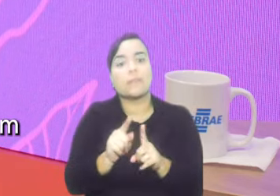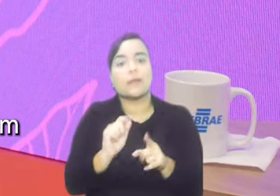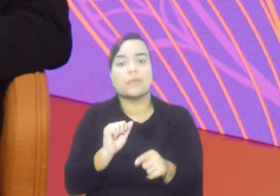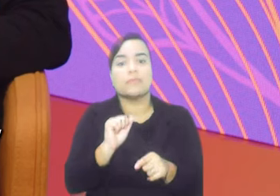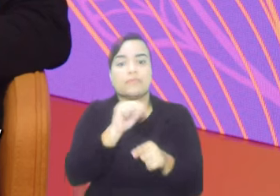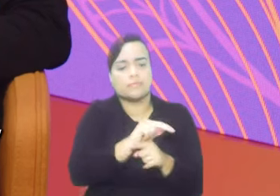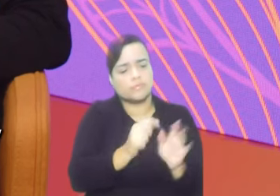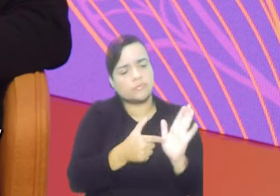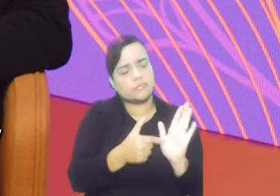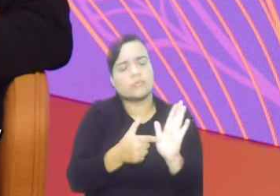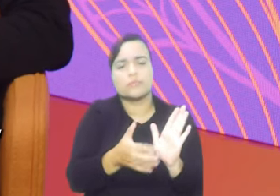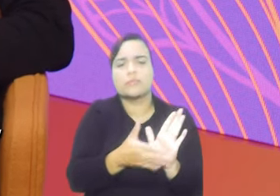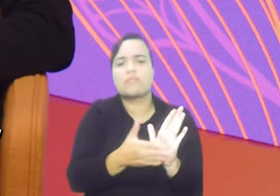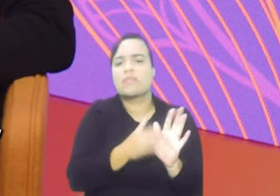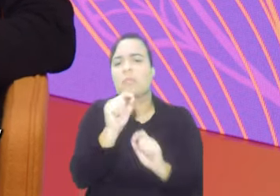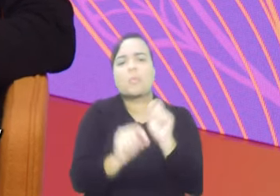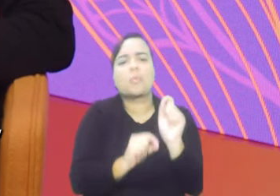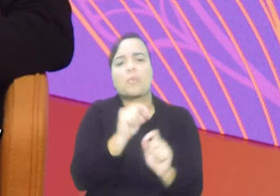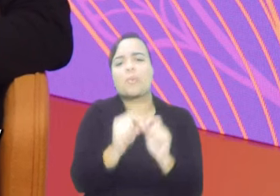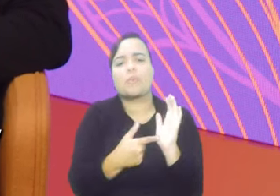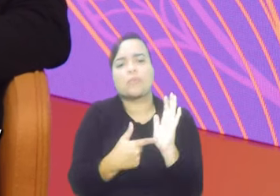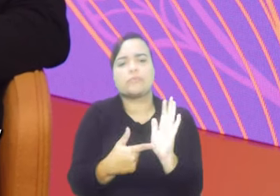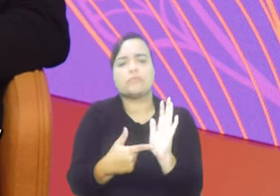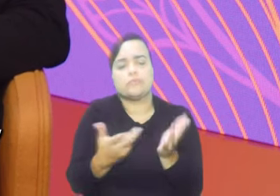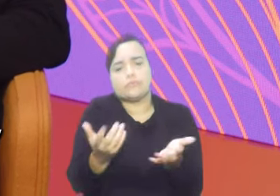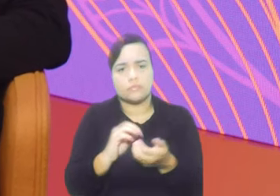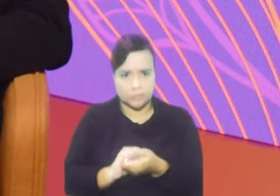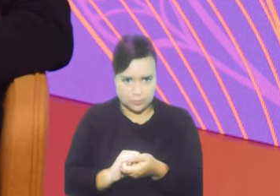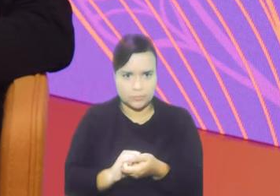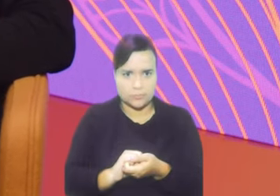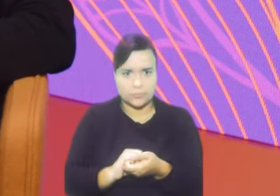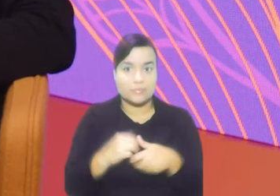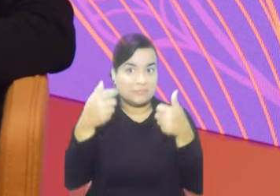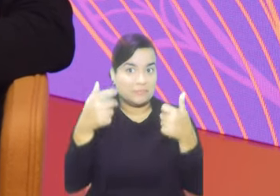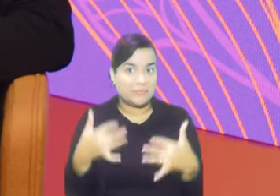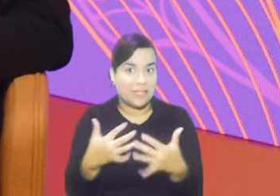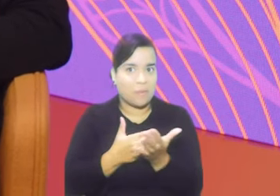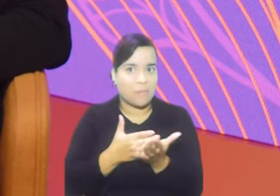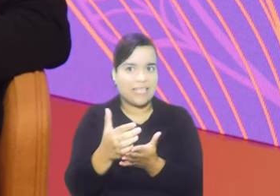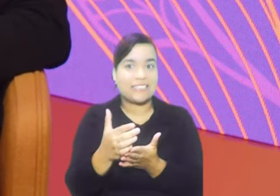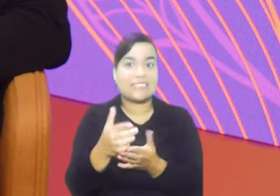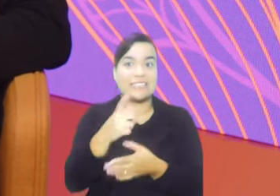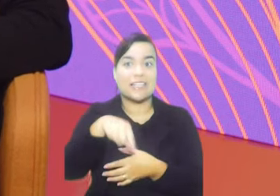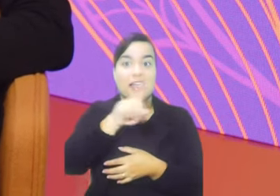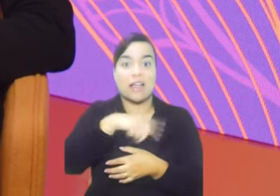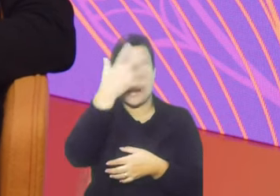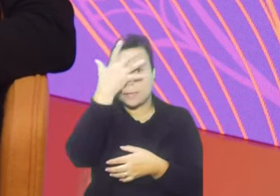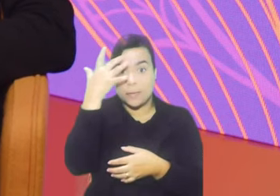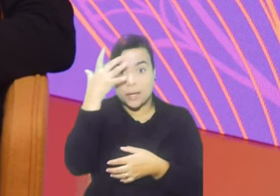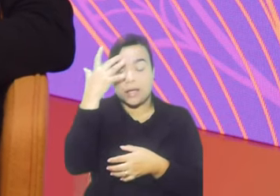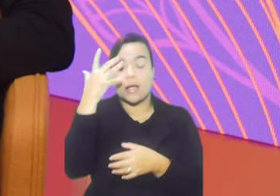participa. Bom, então, começando com Refugiados Empreendedores, essa plataforma foi criada na época da pandemia, 2020,